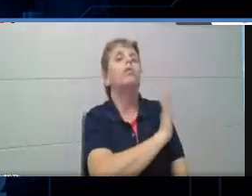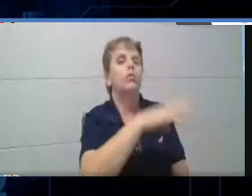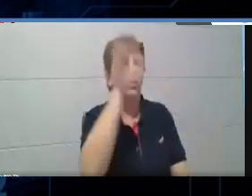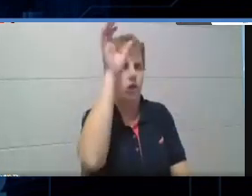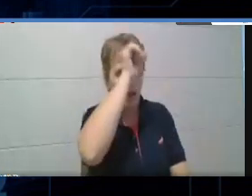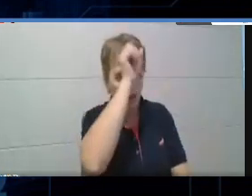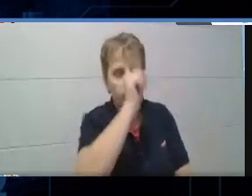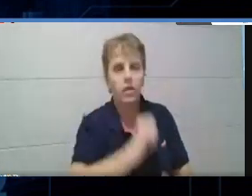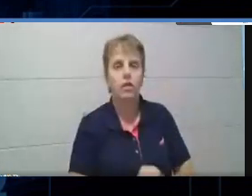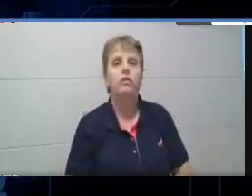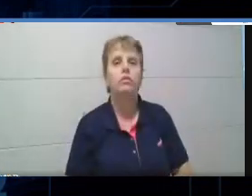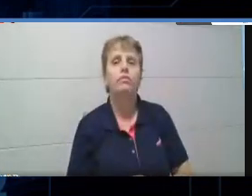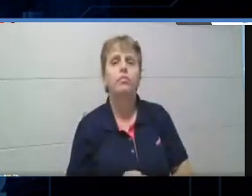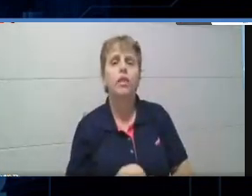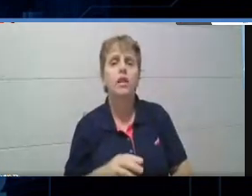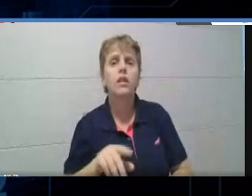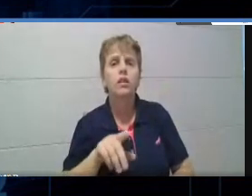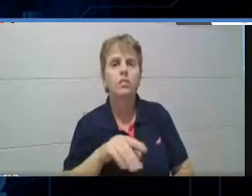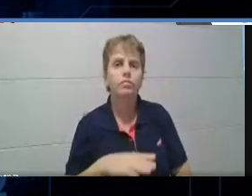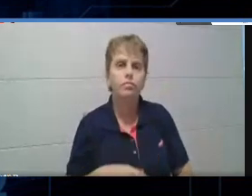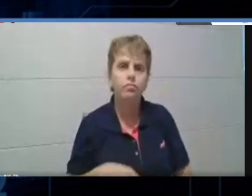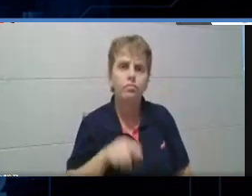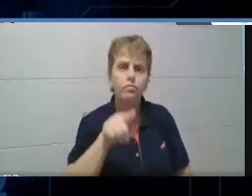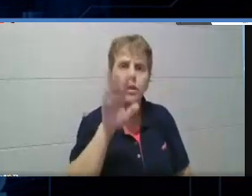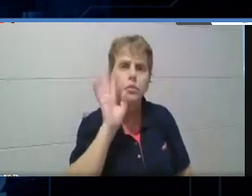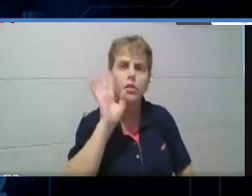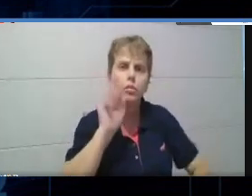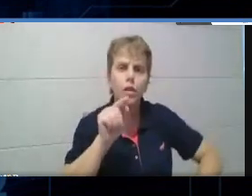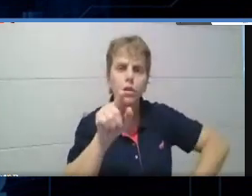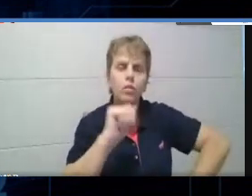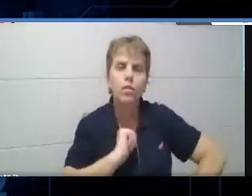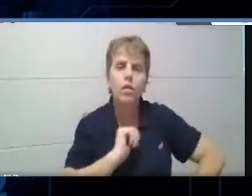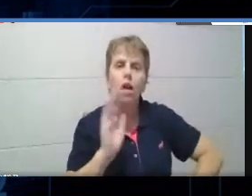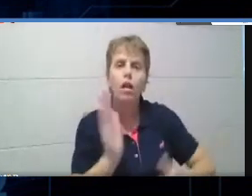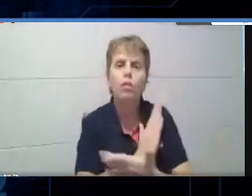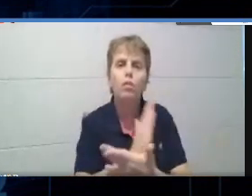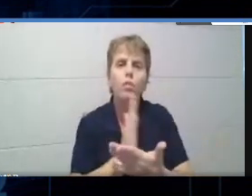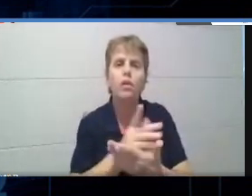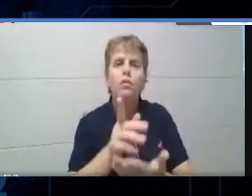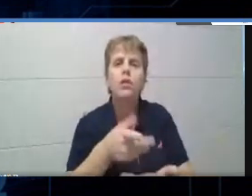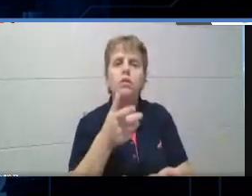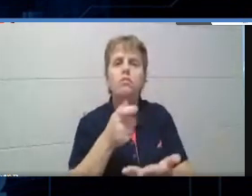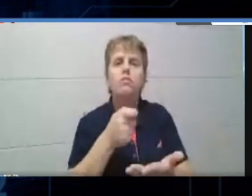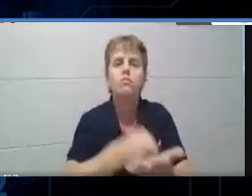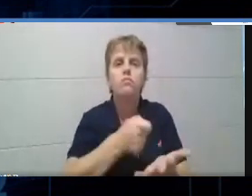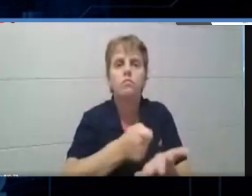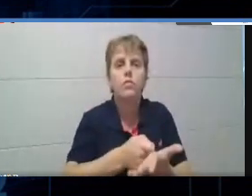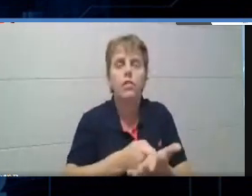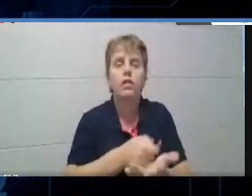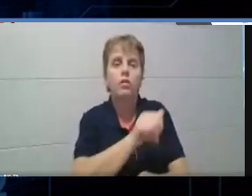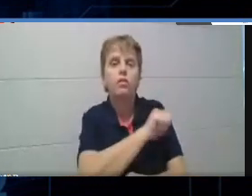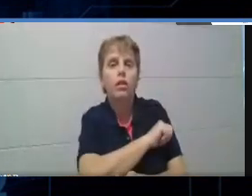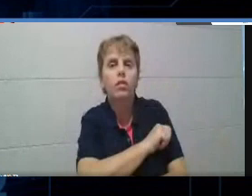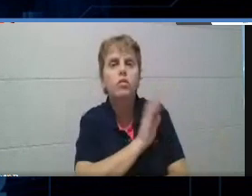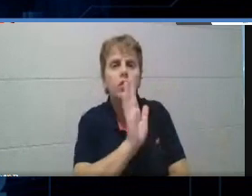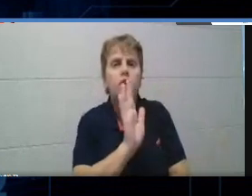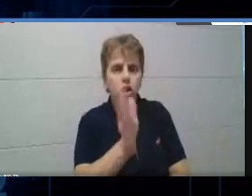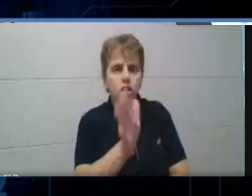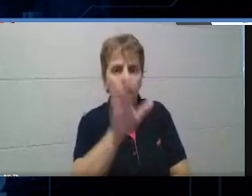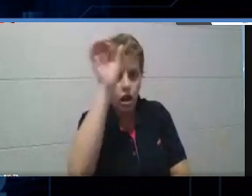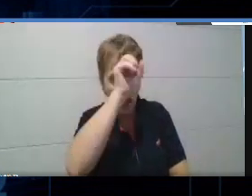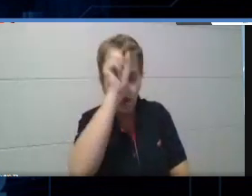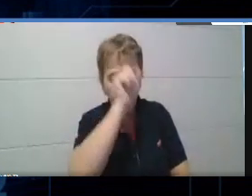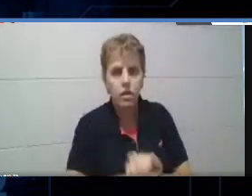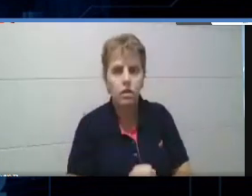será que aquilo que você está cobrando do aluno já é dele, né, e outra, só falar não significa que ele aprendeu, só ele